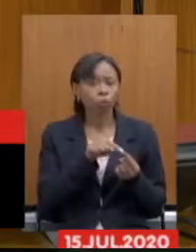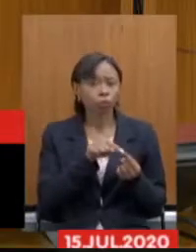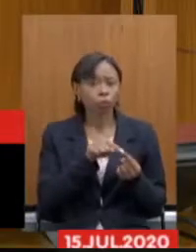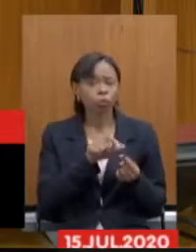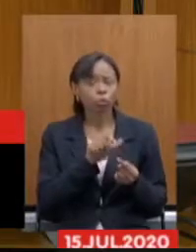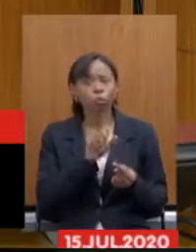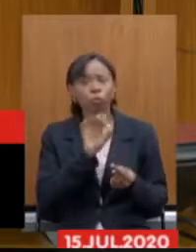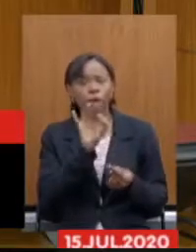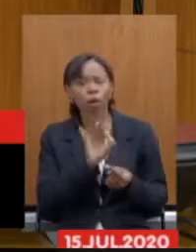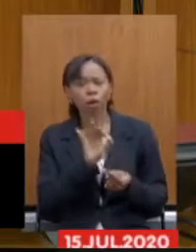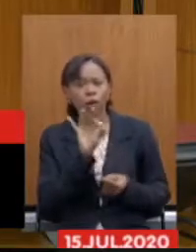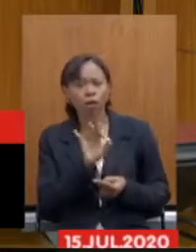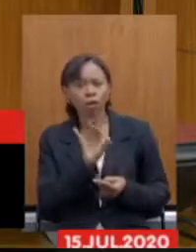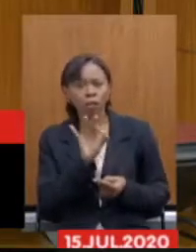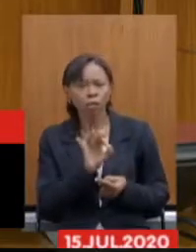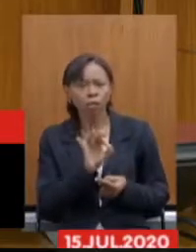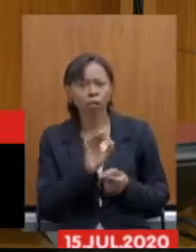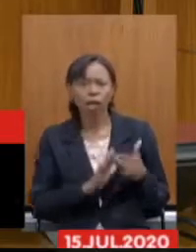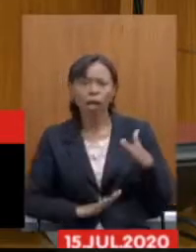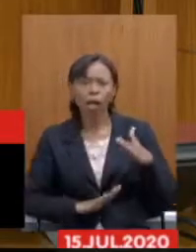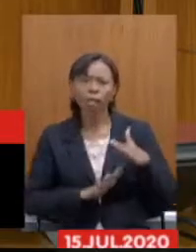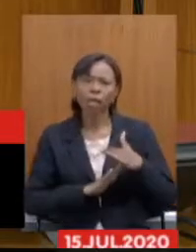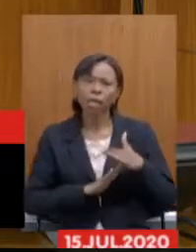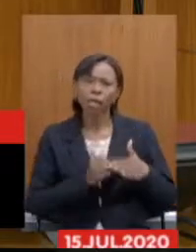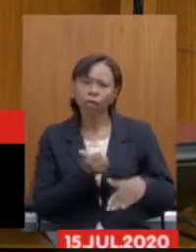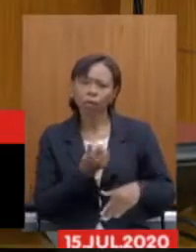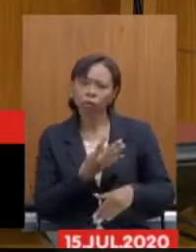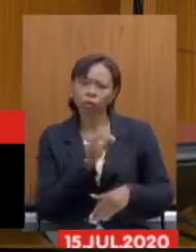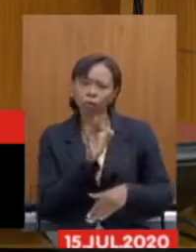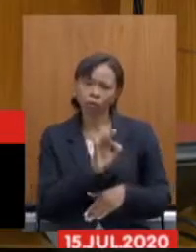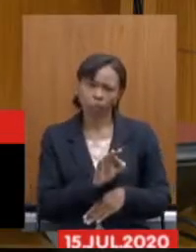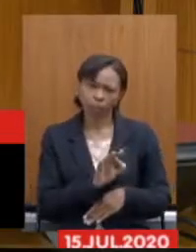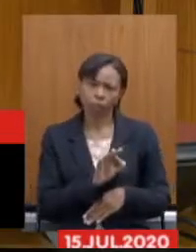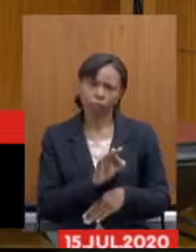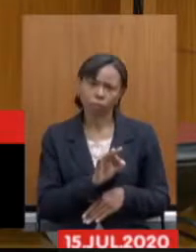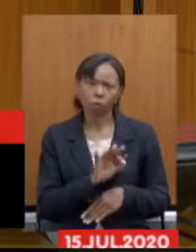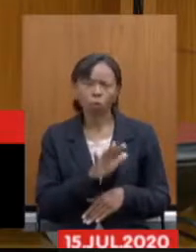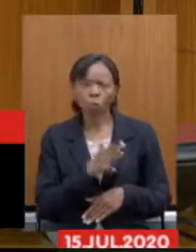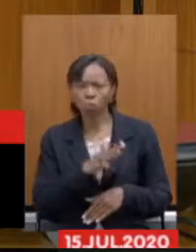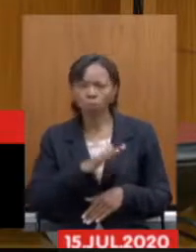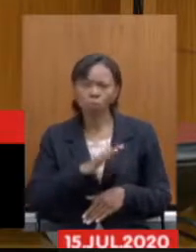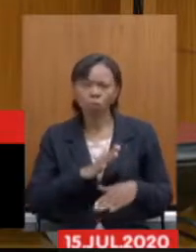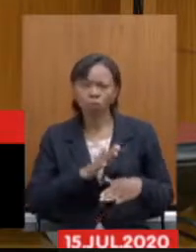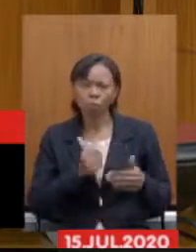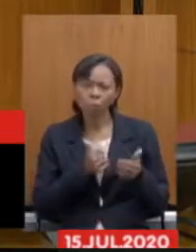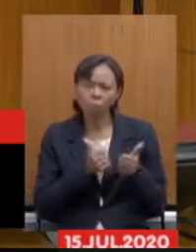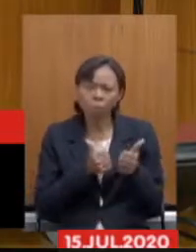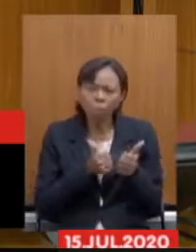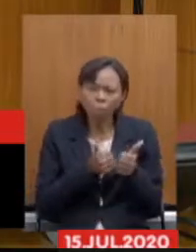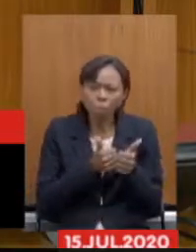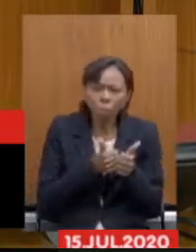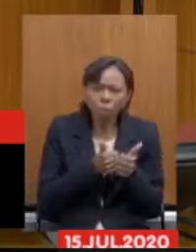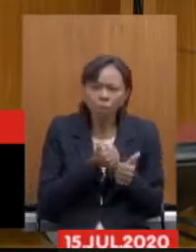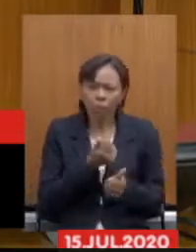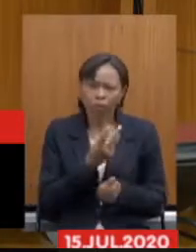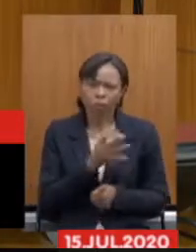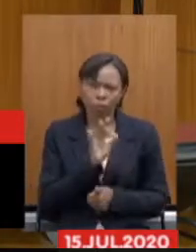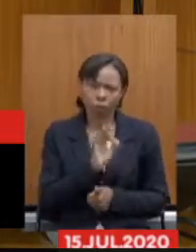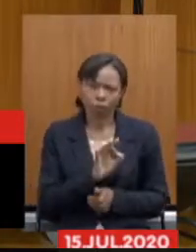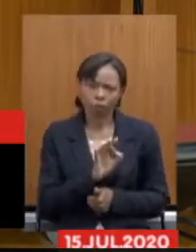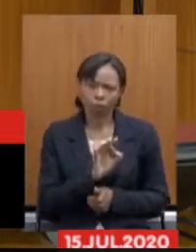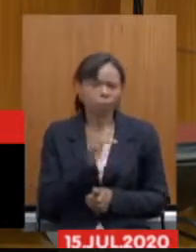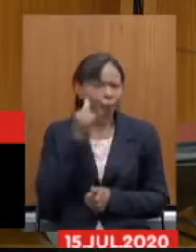necessariamente no máximo de 14%, mas, pelo menos, próximo a isso, para que não criemos no nosso Estado